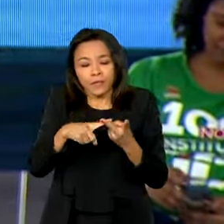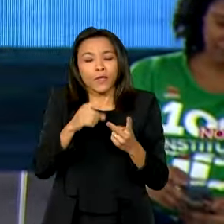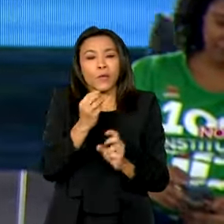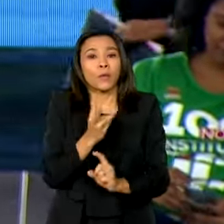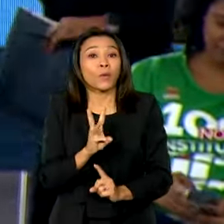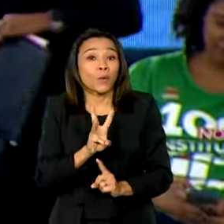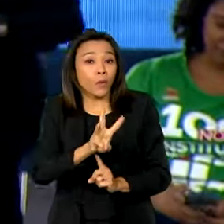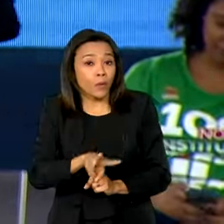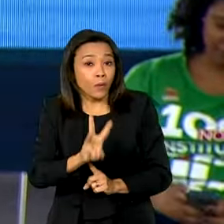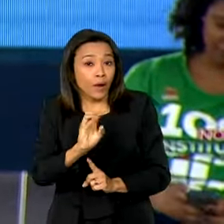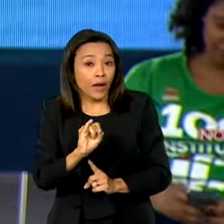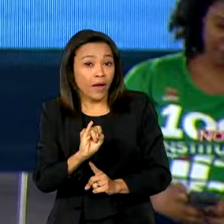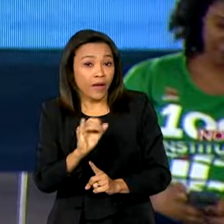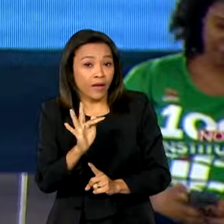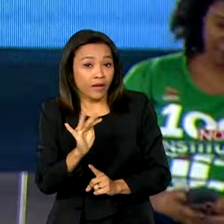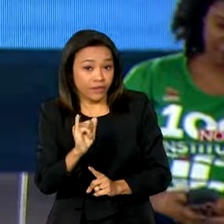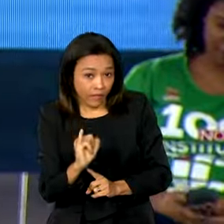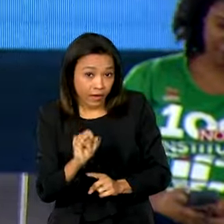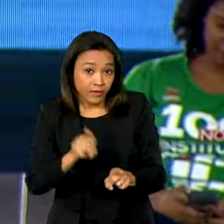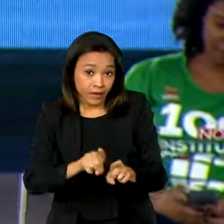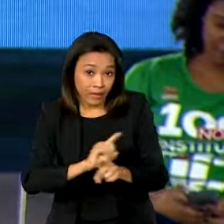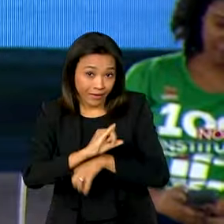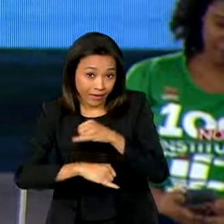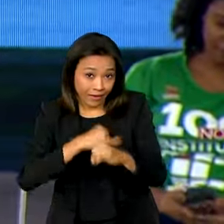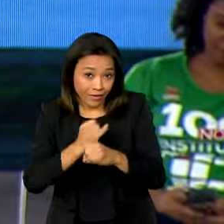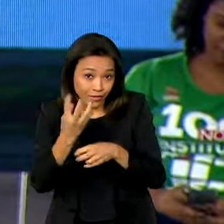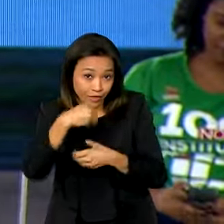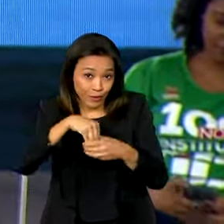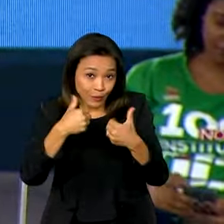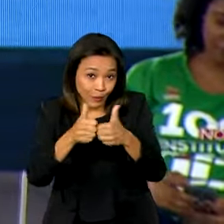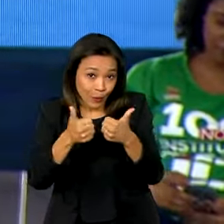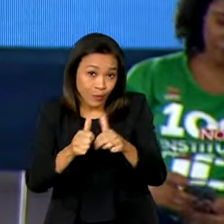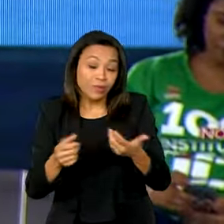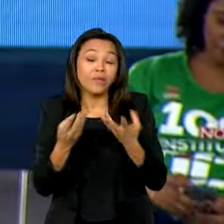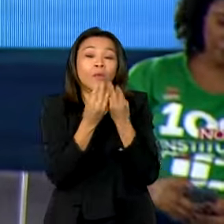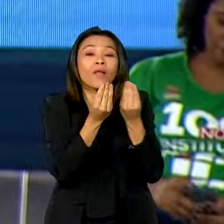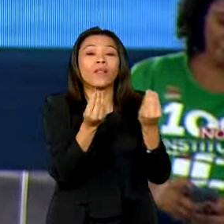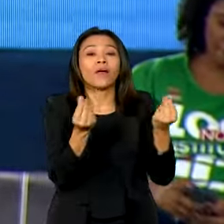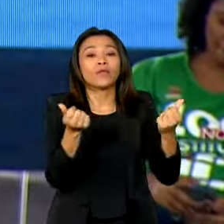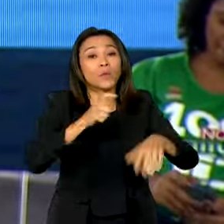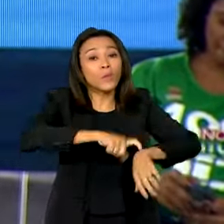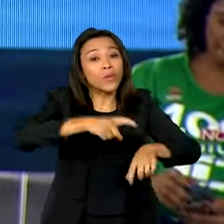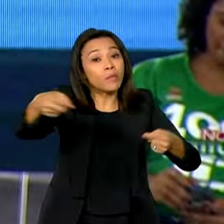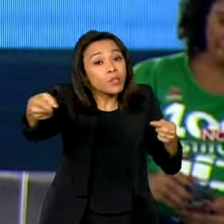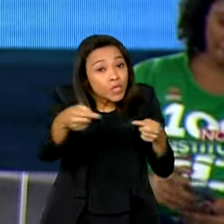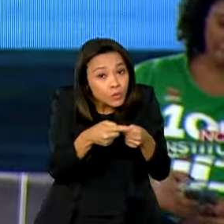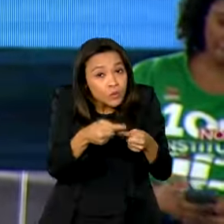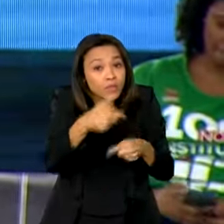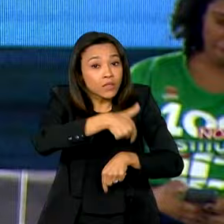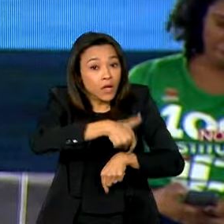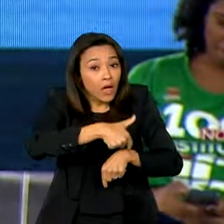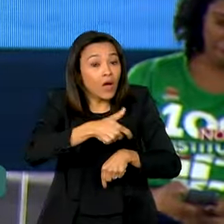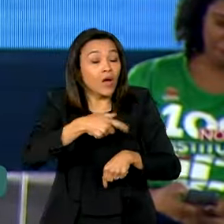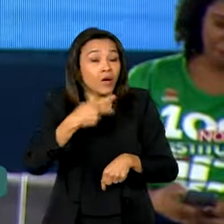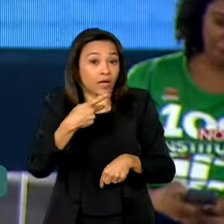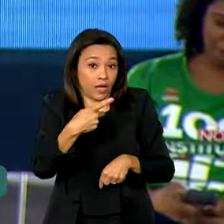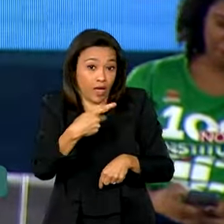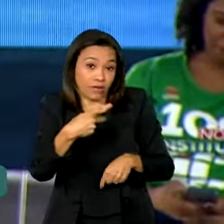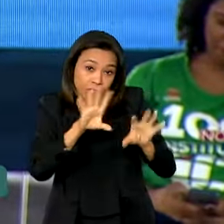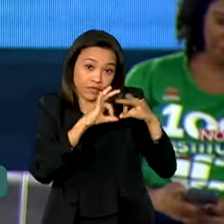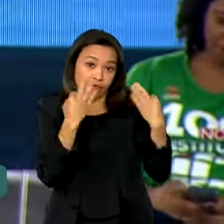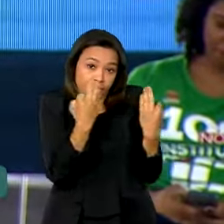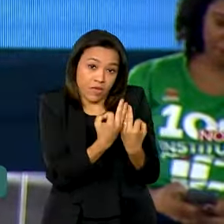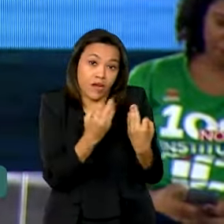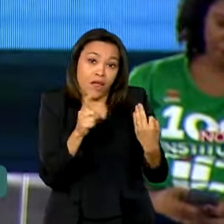presidente, dar qualidade de vida. O tempo previsto de redução que as famílias vão perder aqui em Goiânia é em